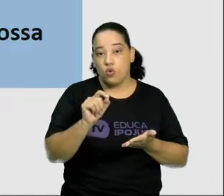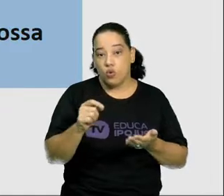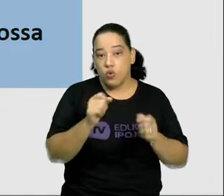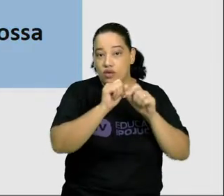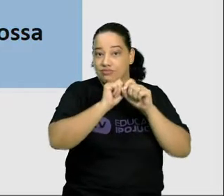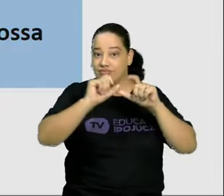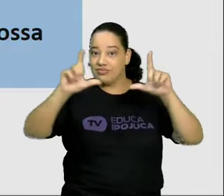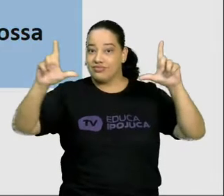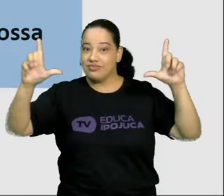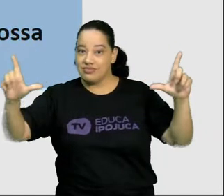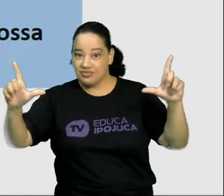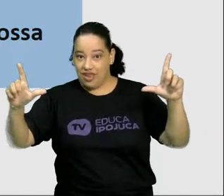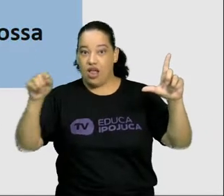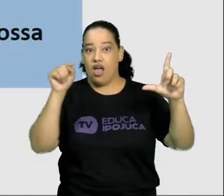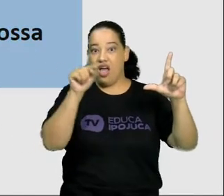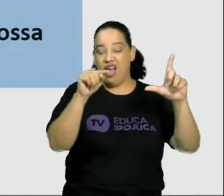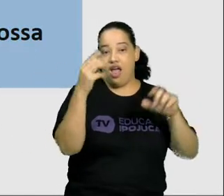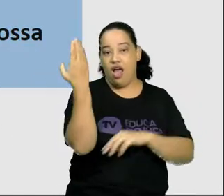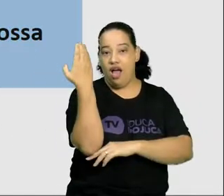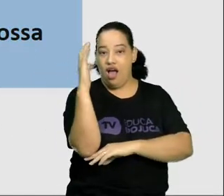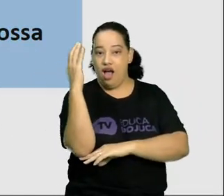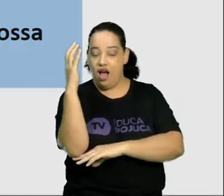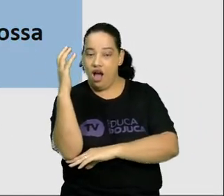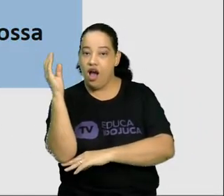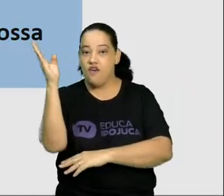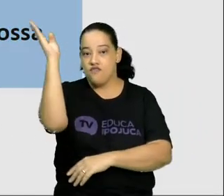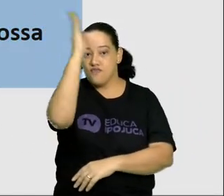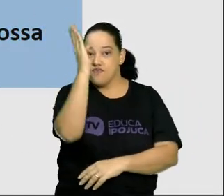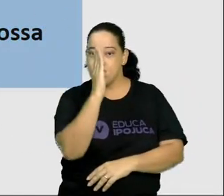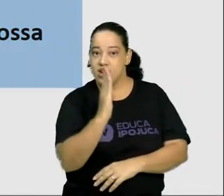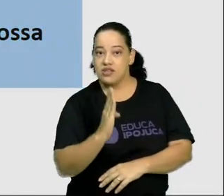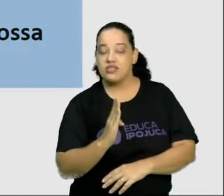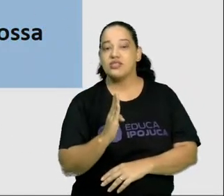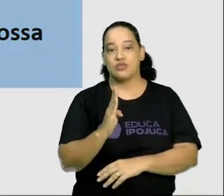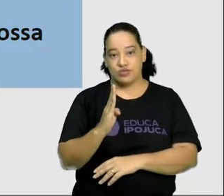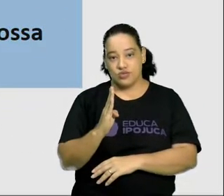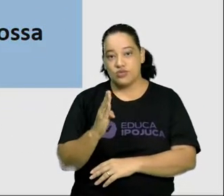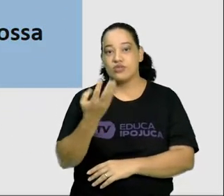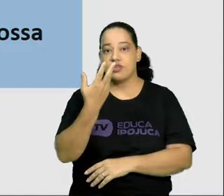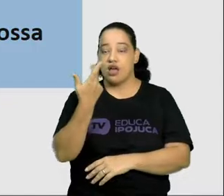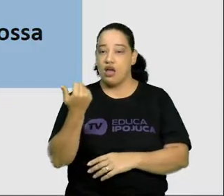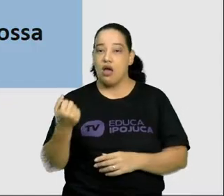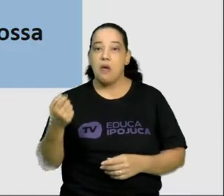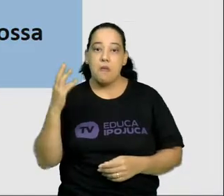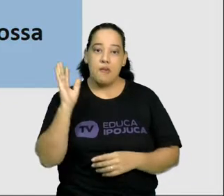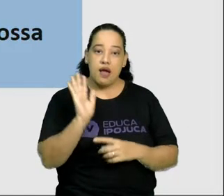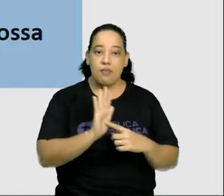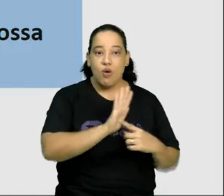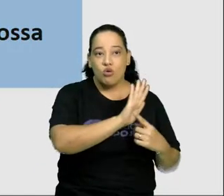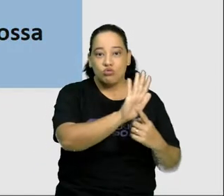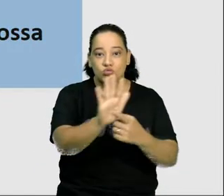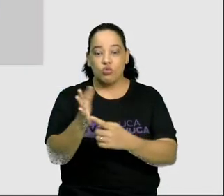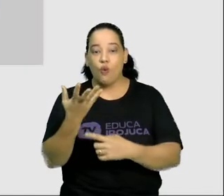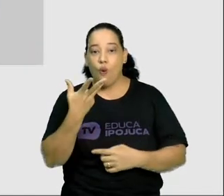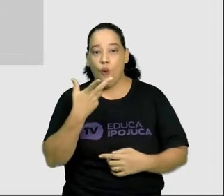intitulada Pau Brasil, explorando, então, as cores da nossa terra.